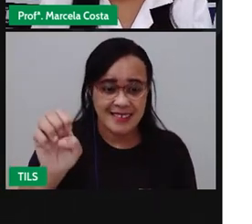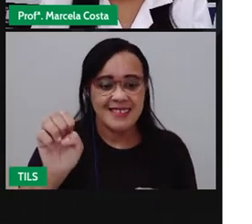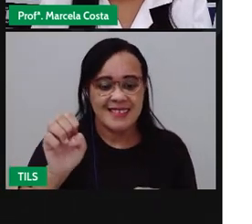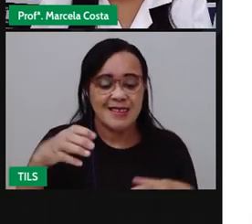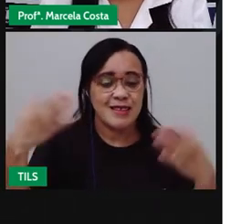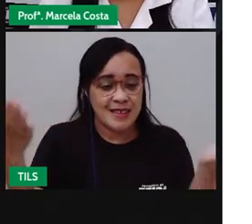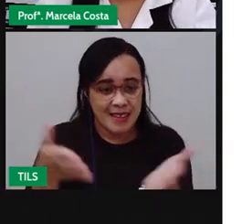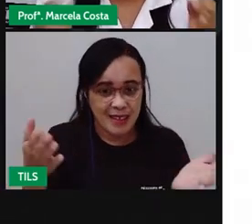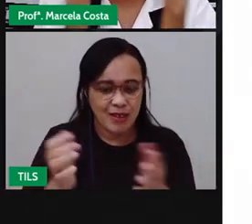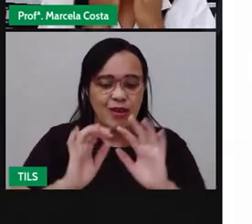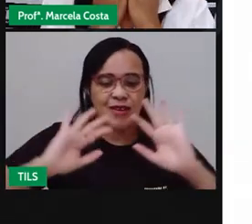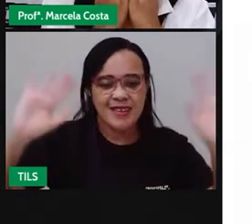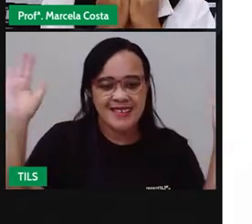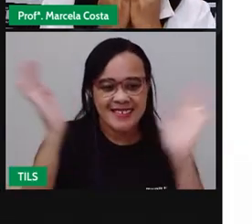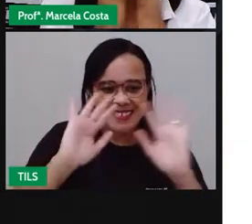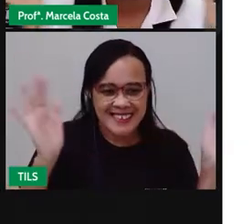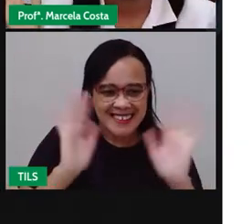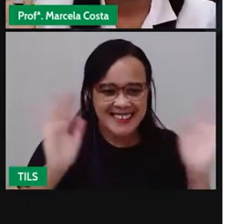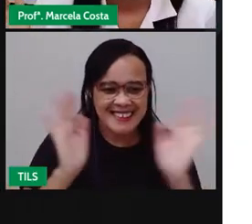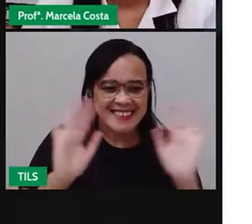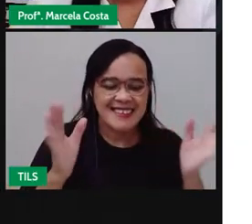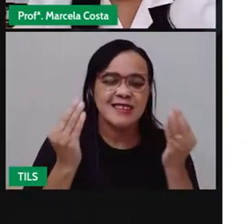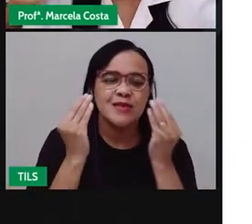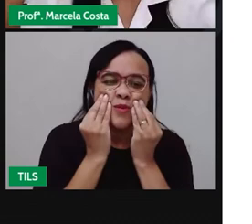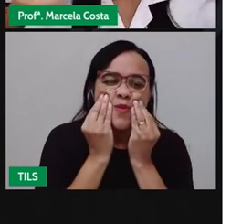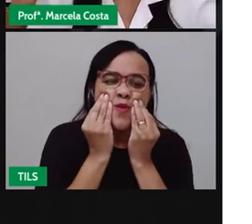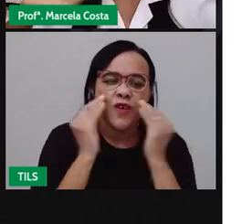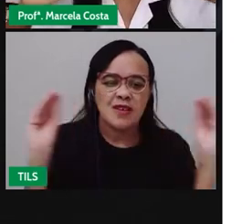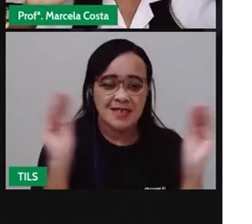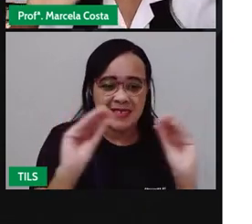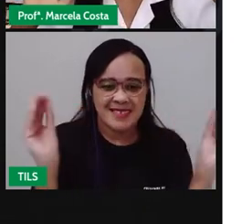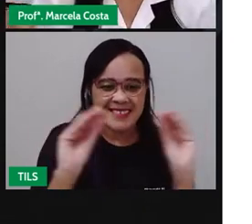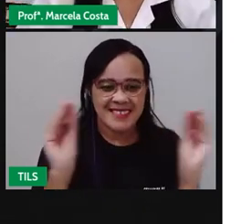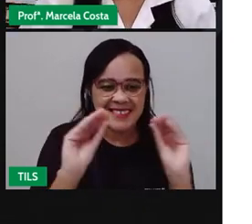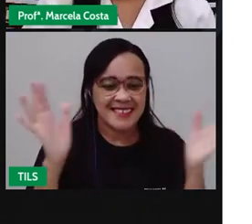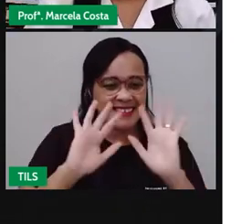gente vai se despedindo, crianças. Tchau!